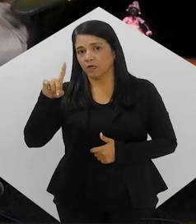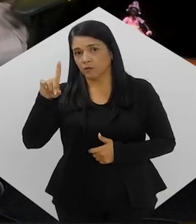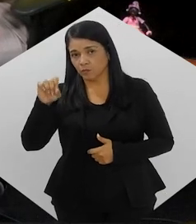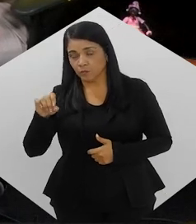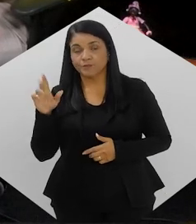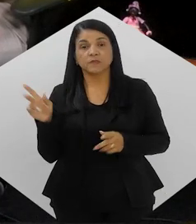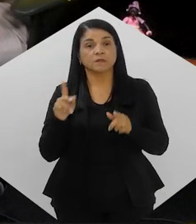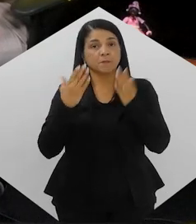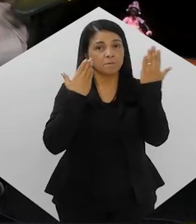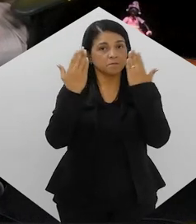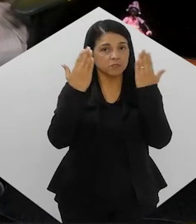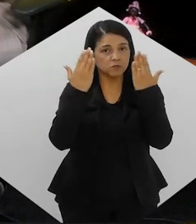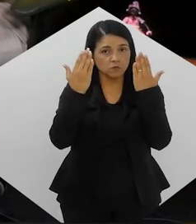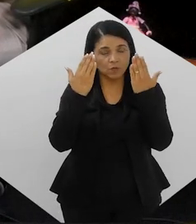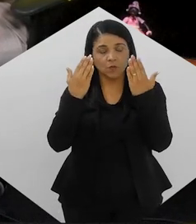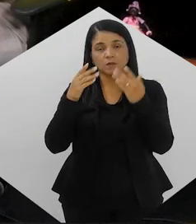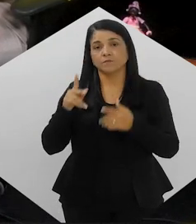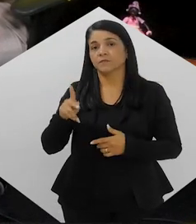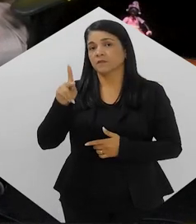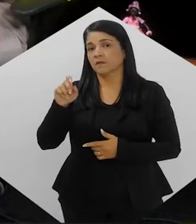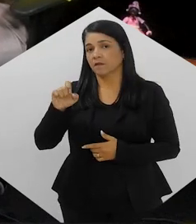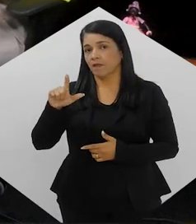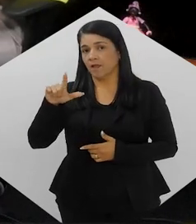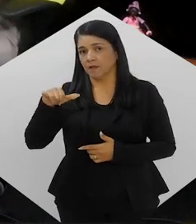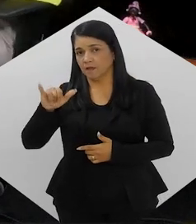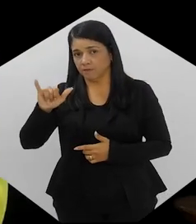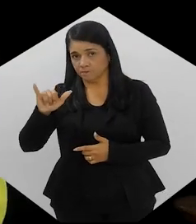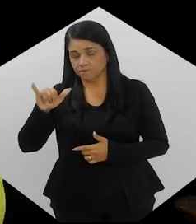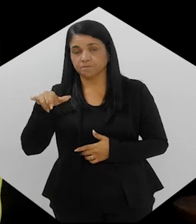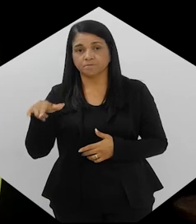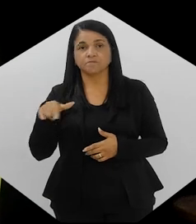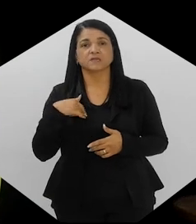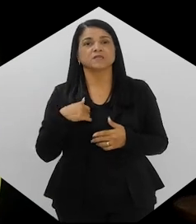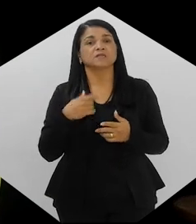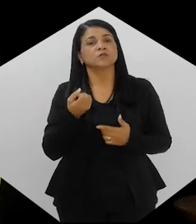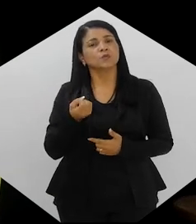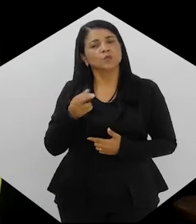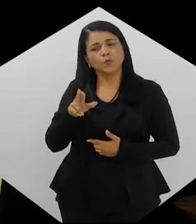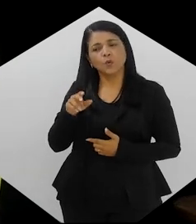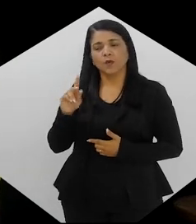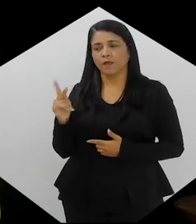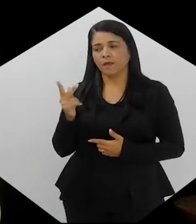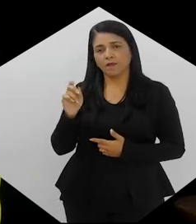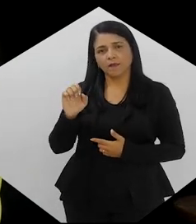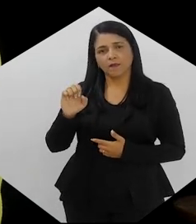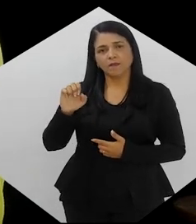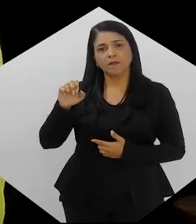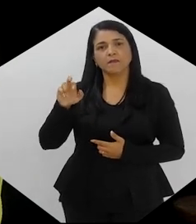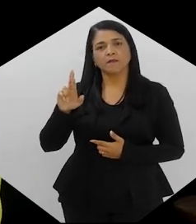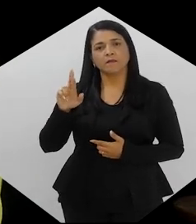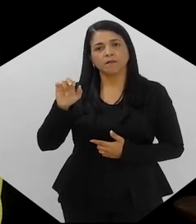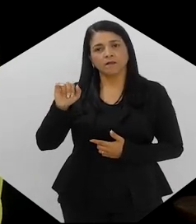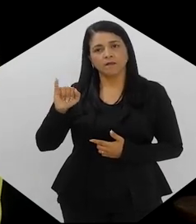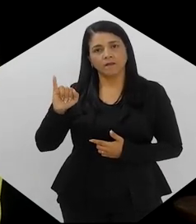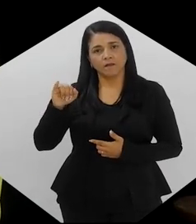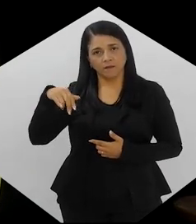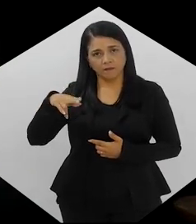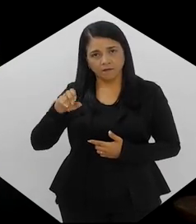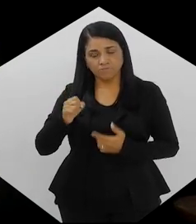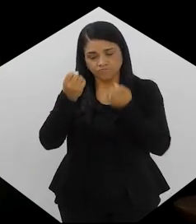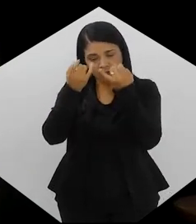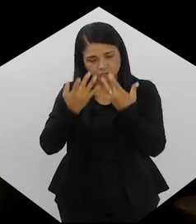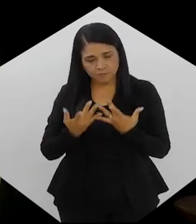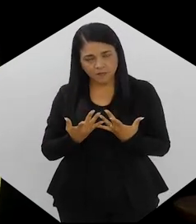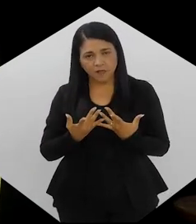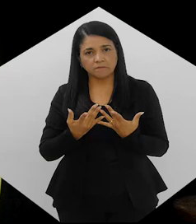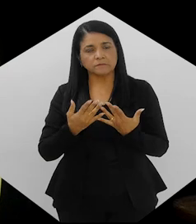psicóloga referência em oncologia, Kelly Bastos. Doutor Henrique, se você puder falar para a gente também, eu queria agora que você desse